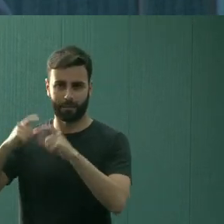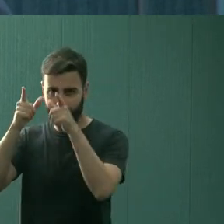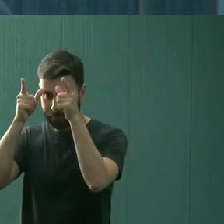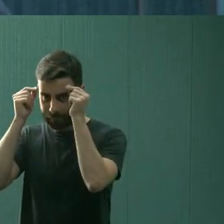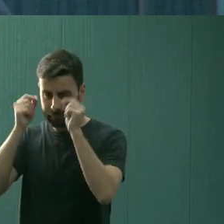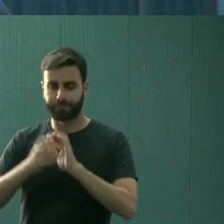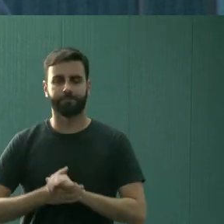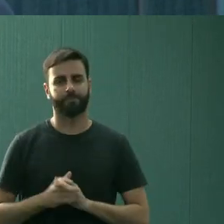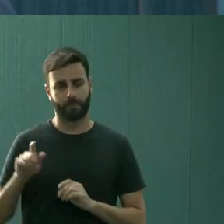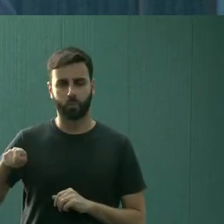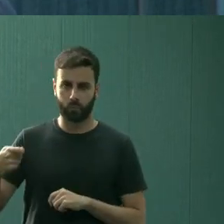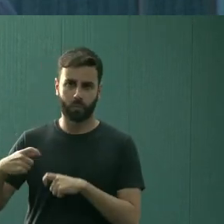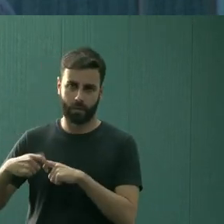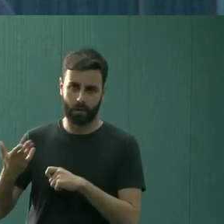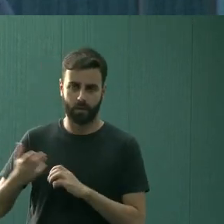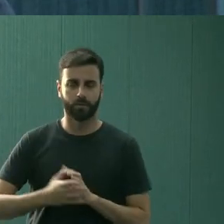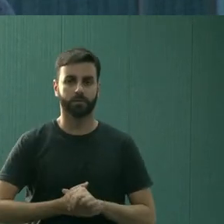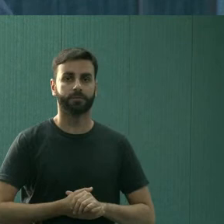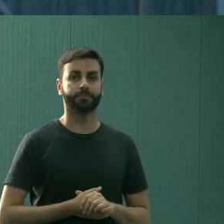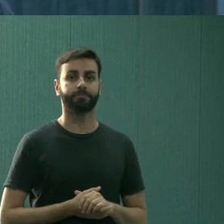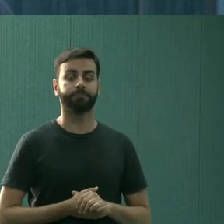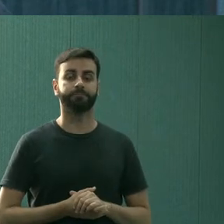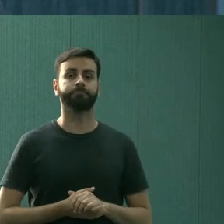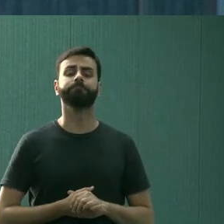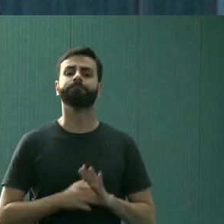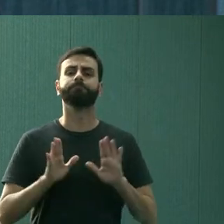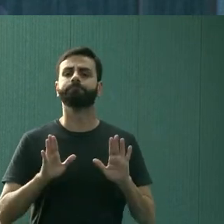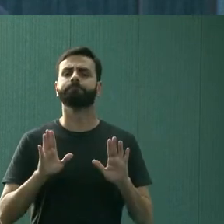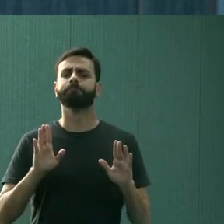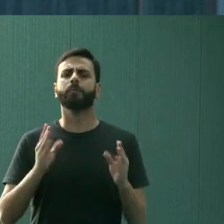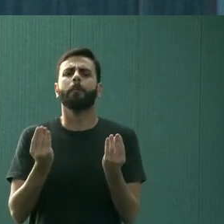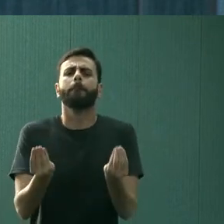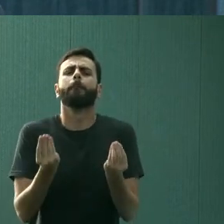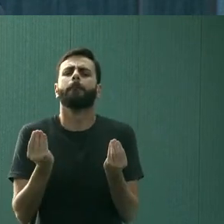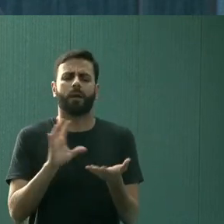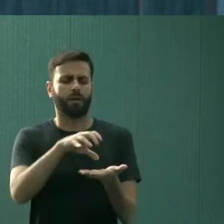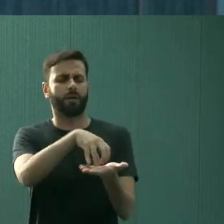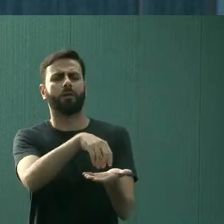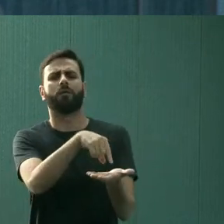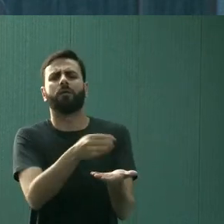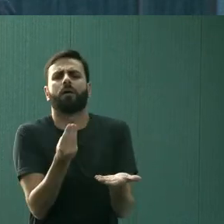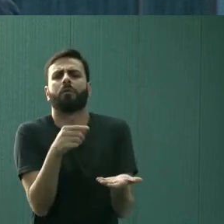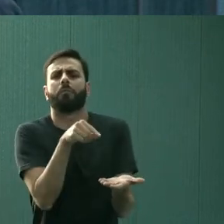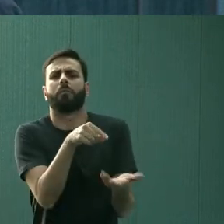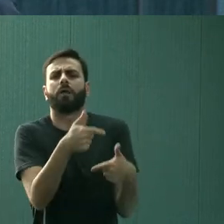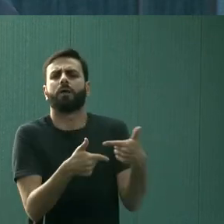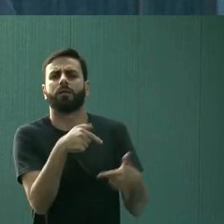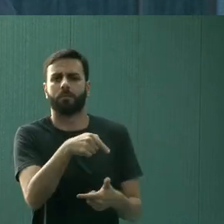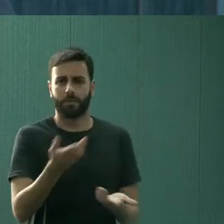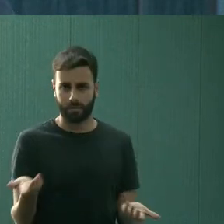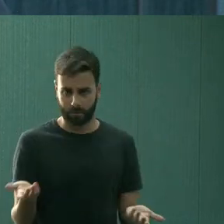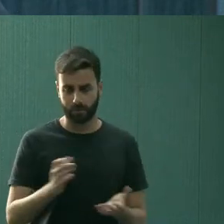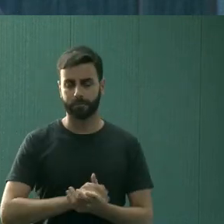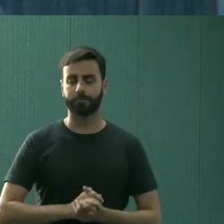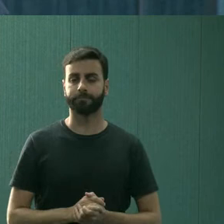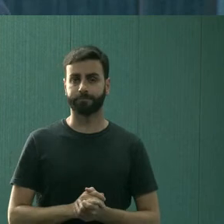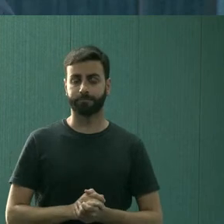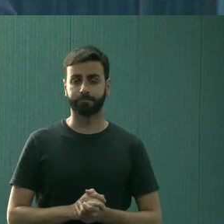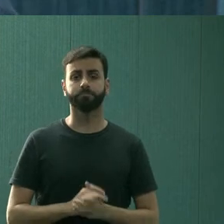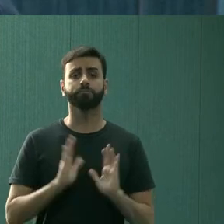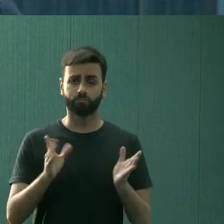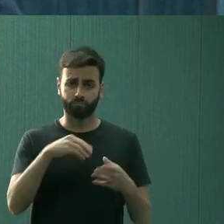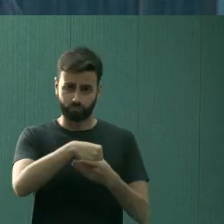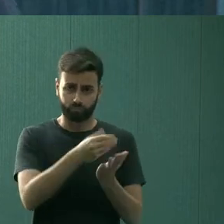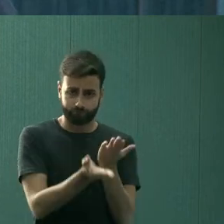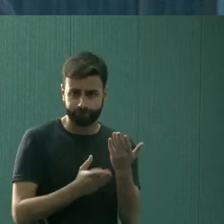Enfermagem Médica. Qual que é o sentido e as ações da divisão? A gente